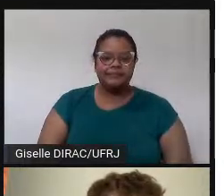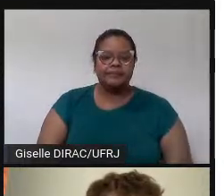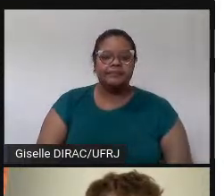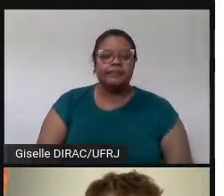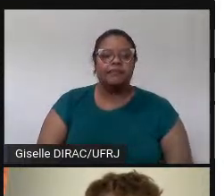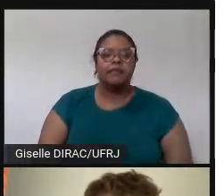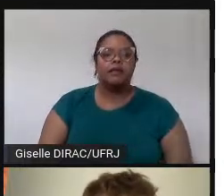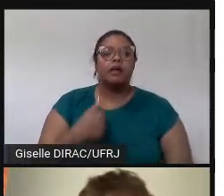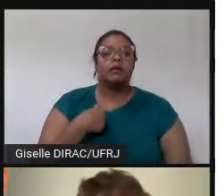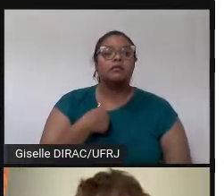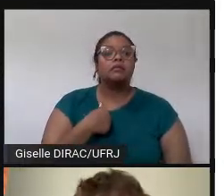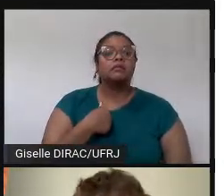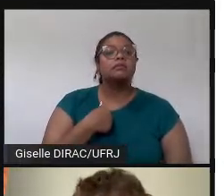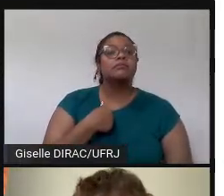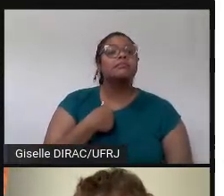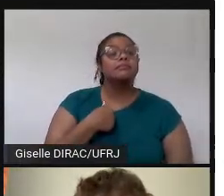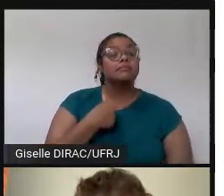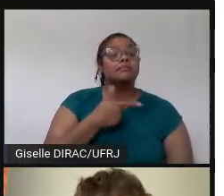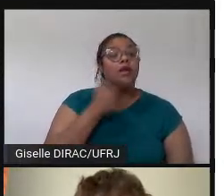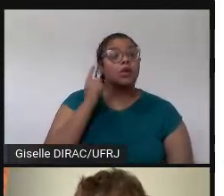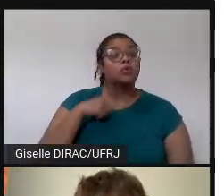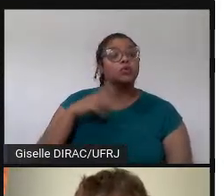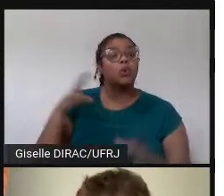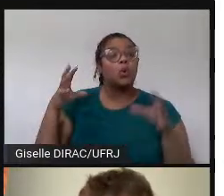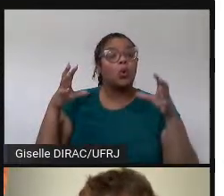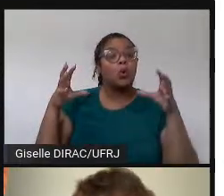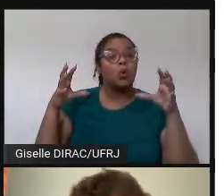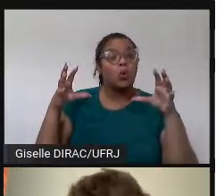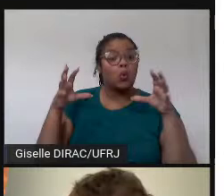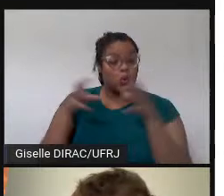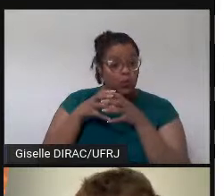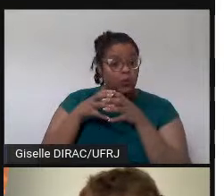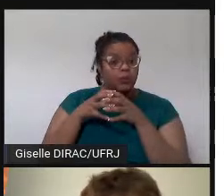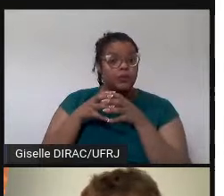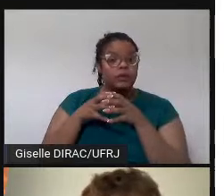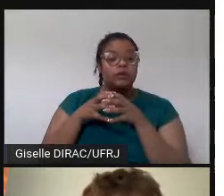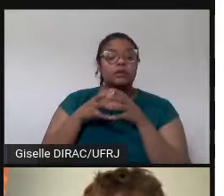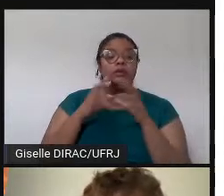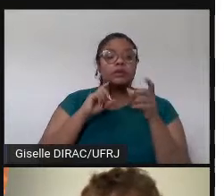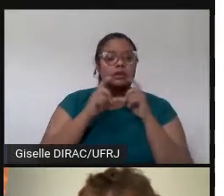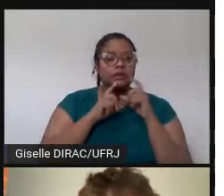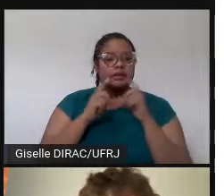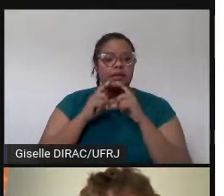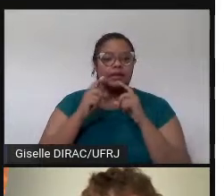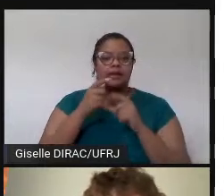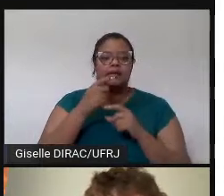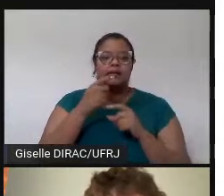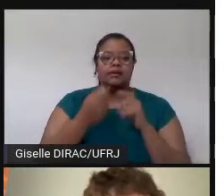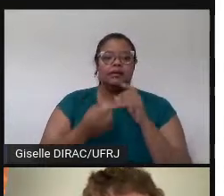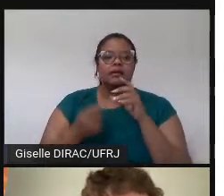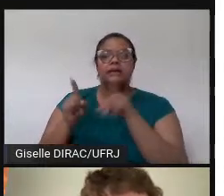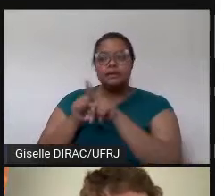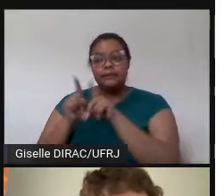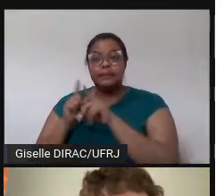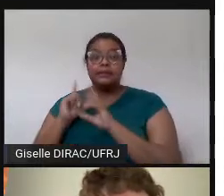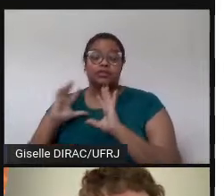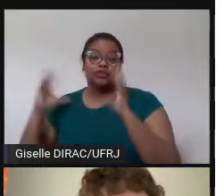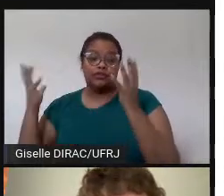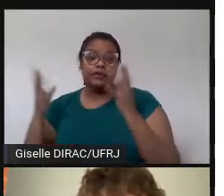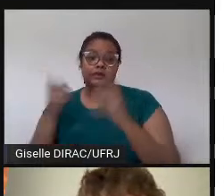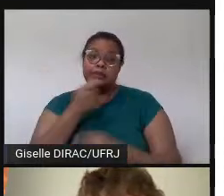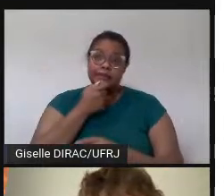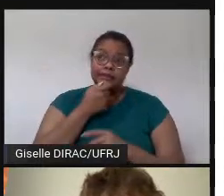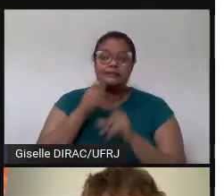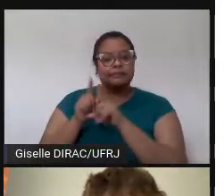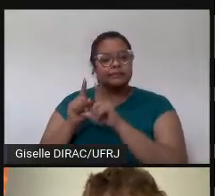Eu sou da comissão de permanente de proficiência em inglês. Também sou da comissão de eventos, por acaso. E eu